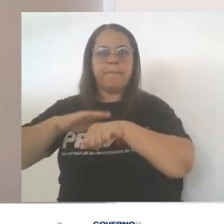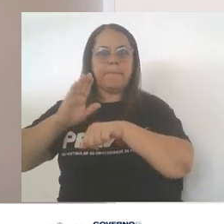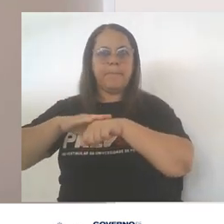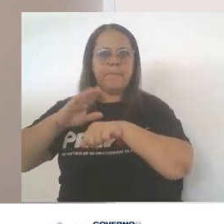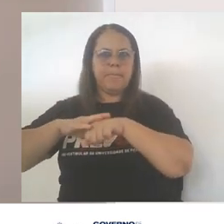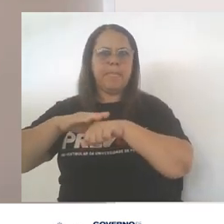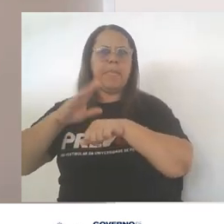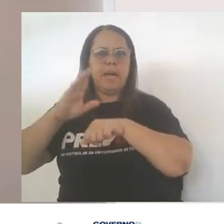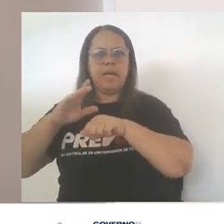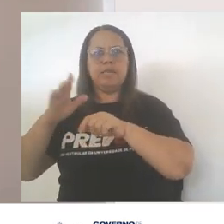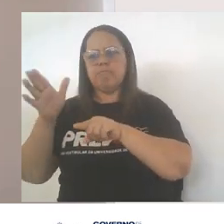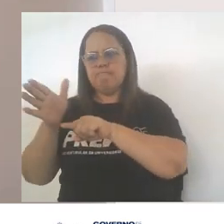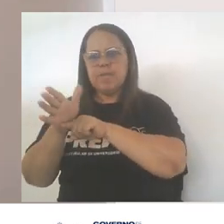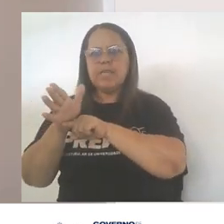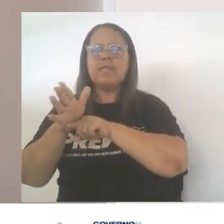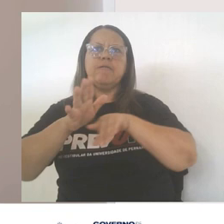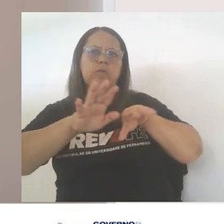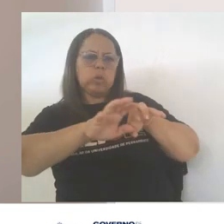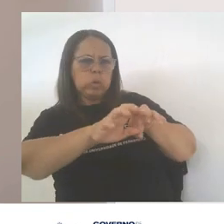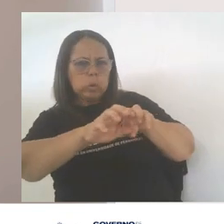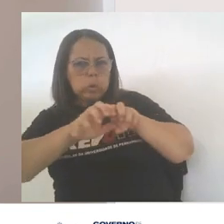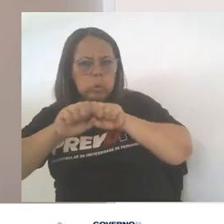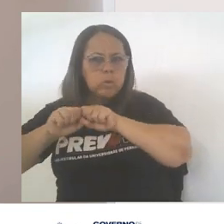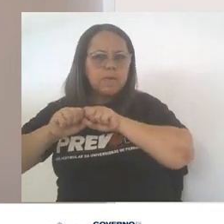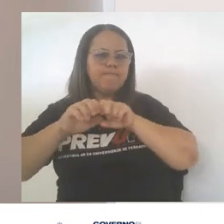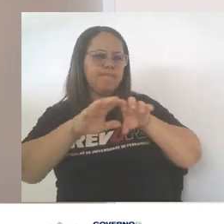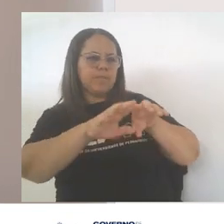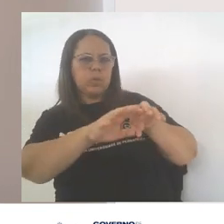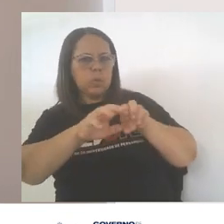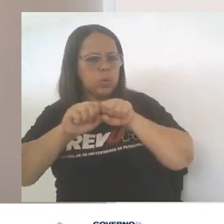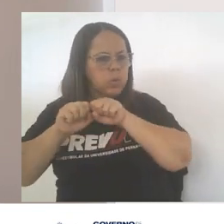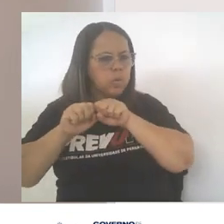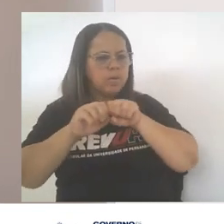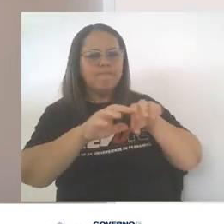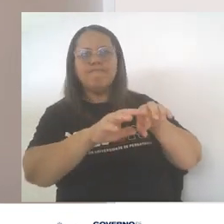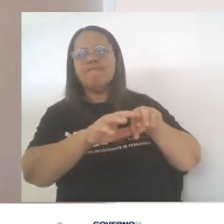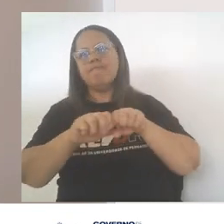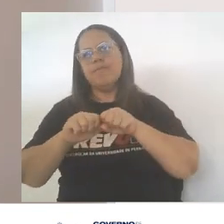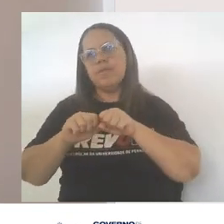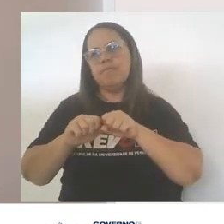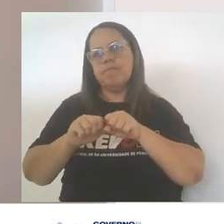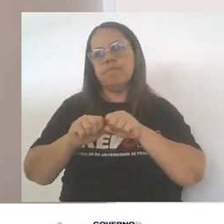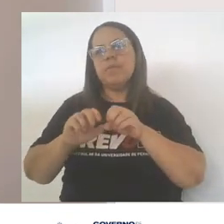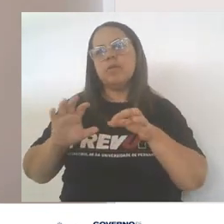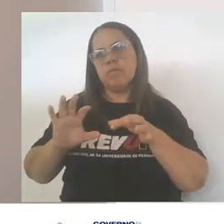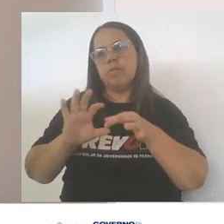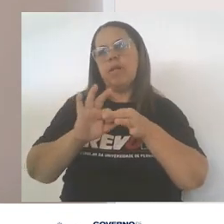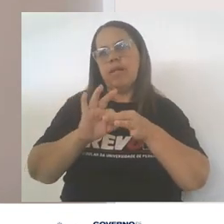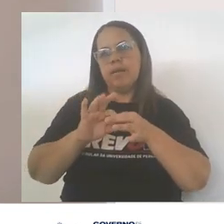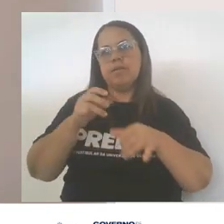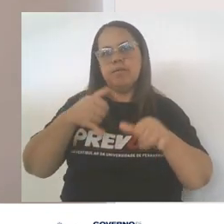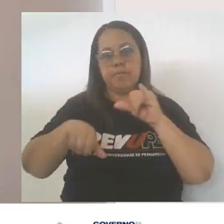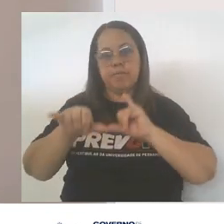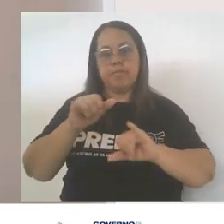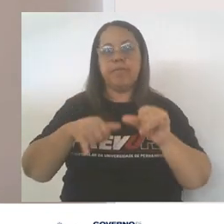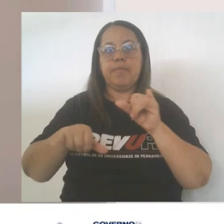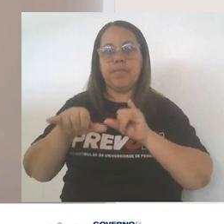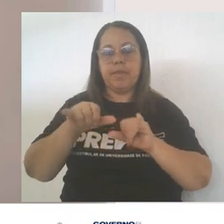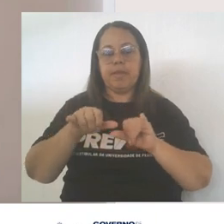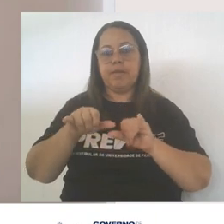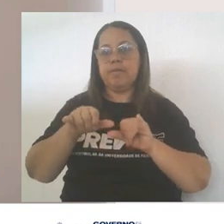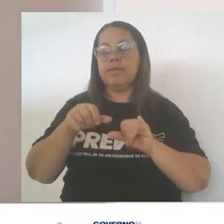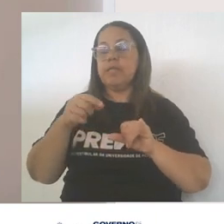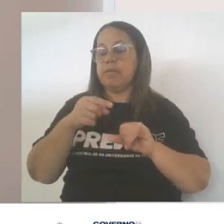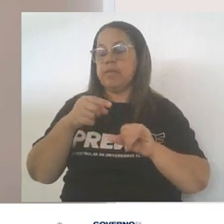atrai elétrons para si, mesmo em uma ligação química. A eletronegatividade